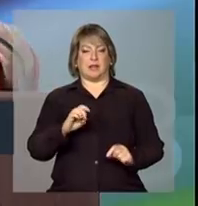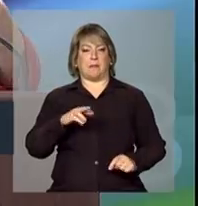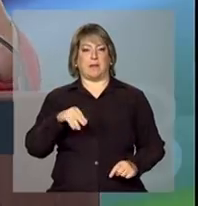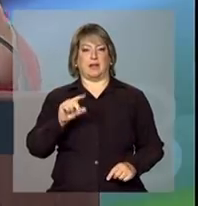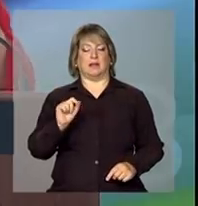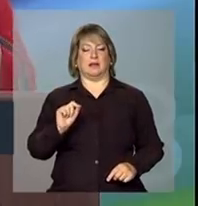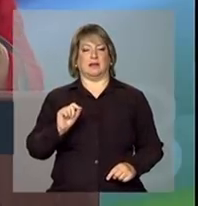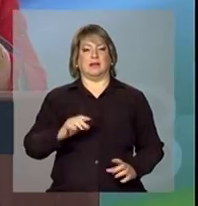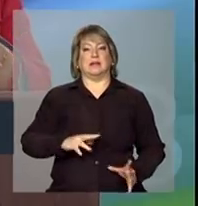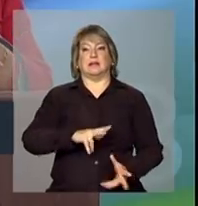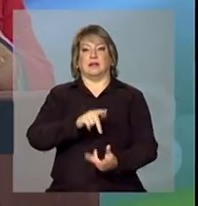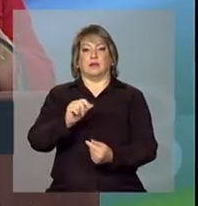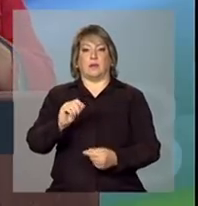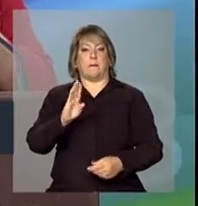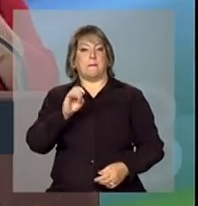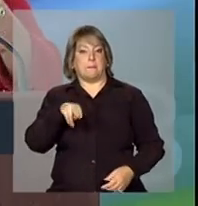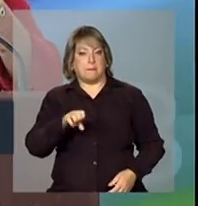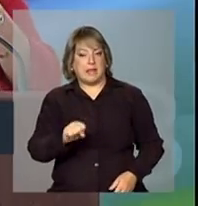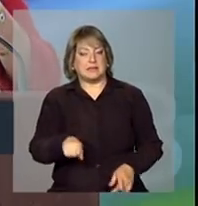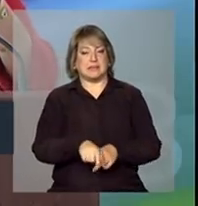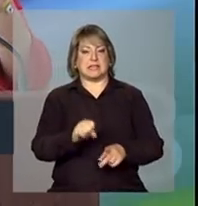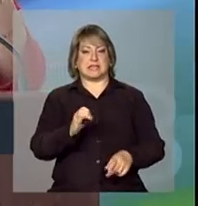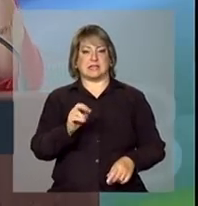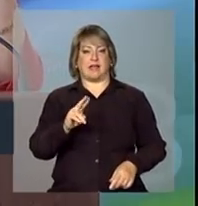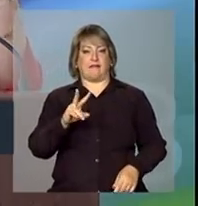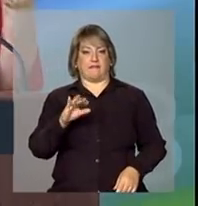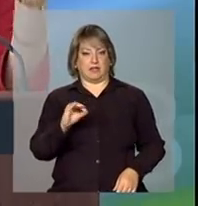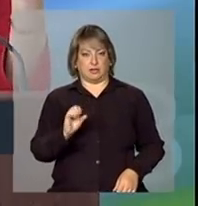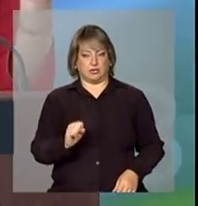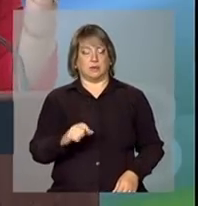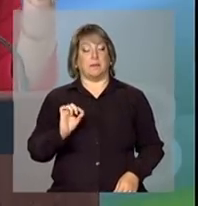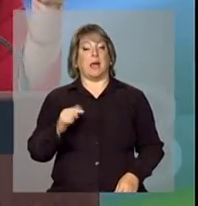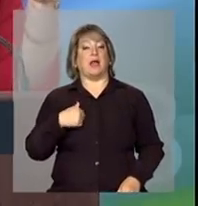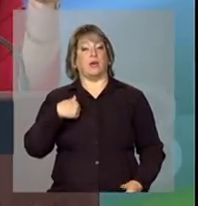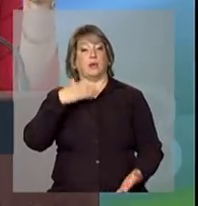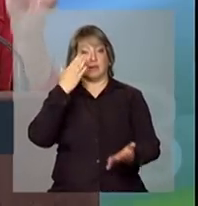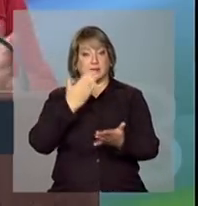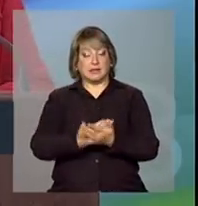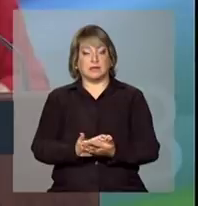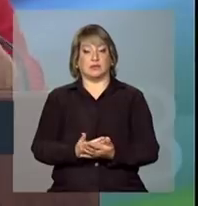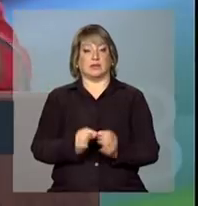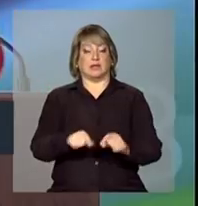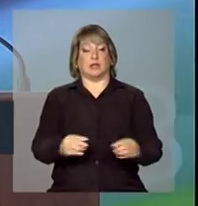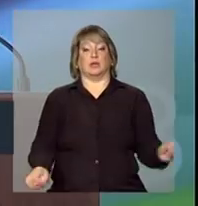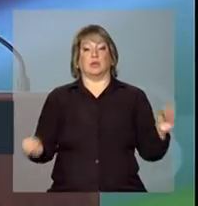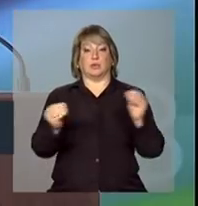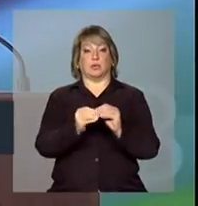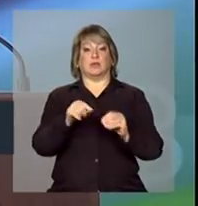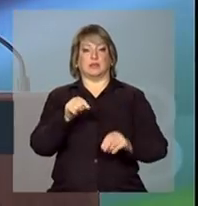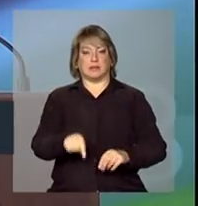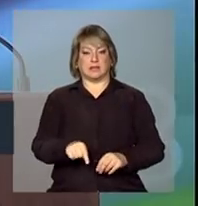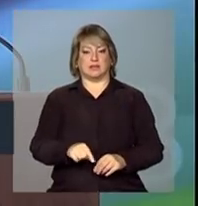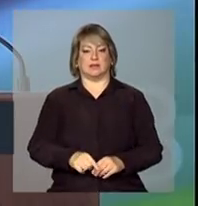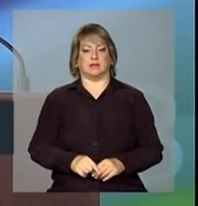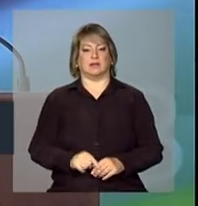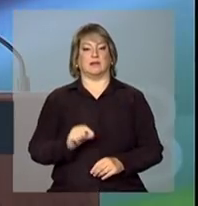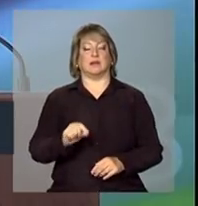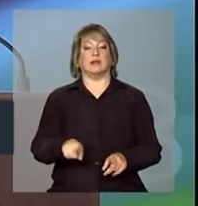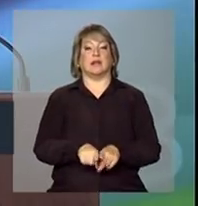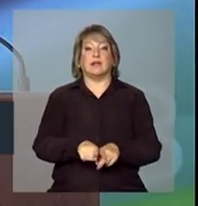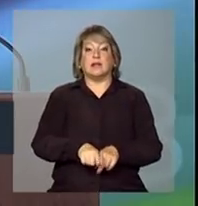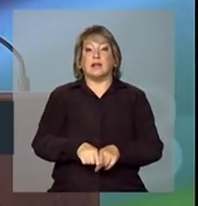mas eu acredito que completa esse quadro a